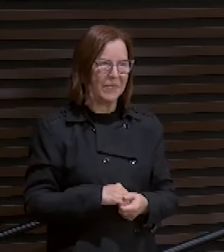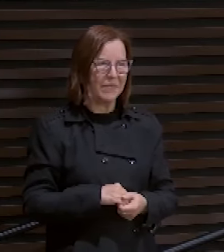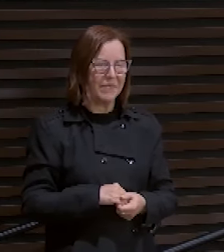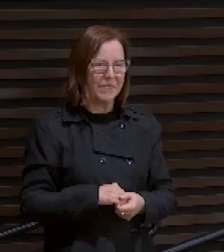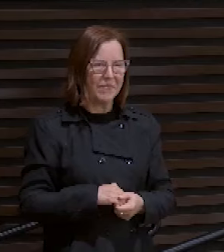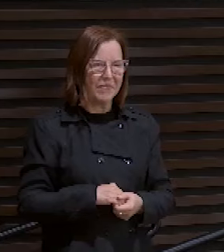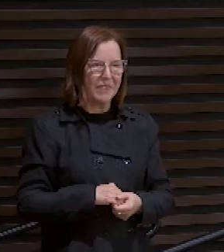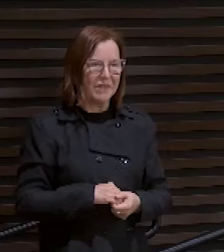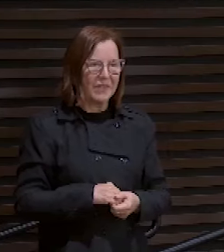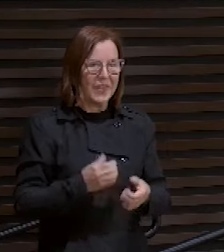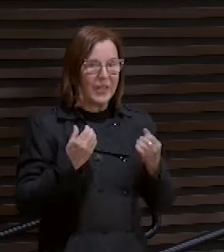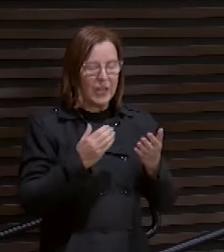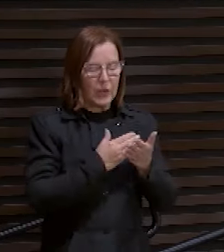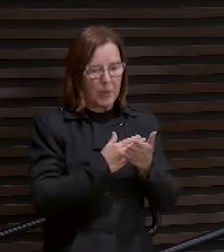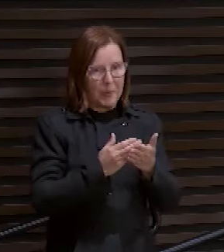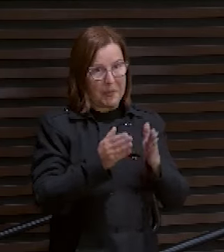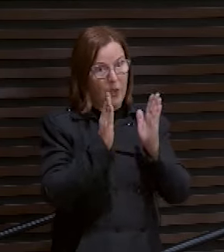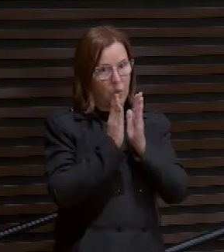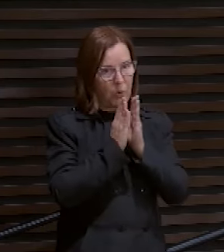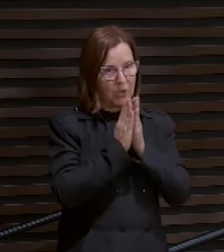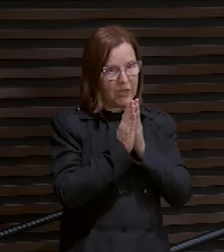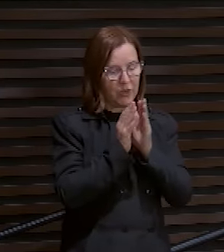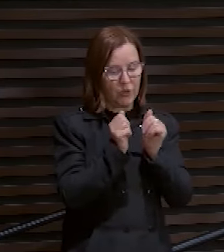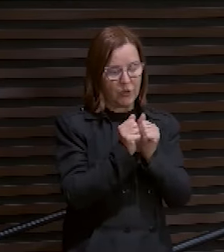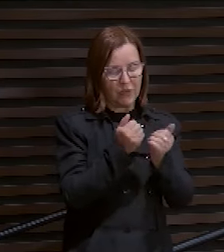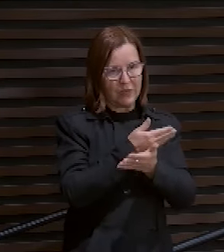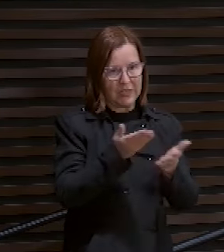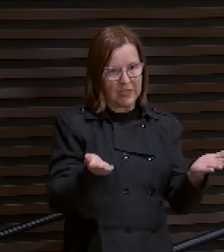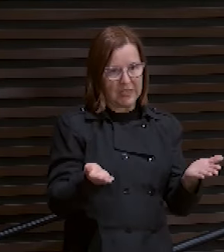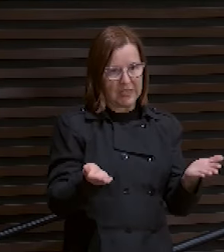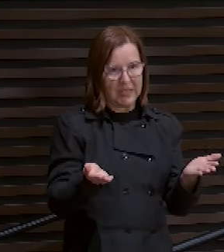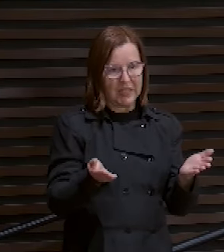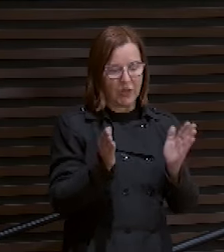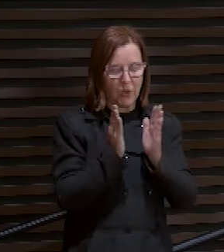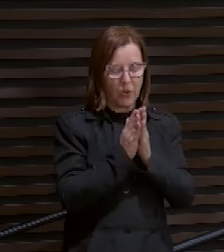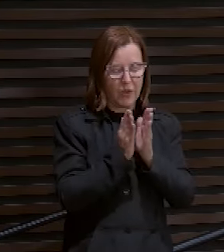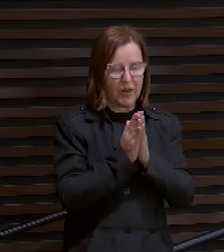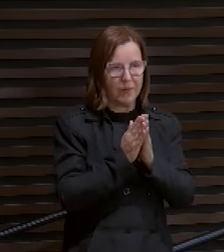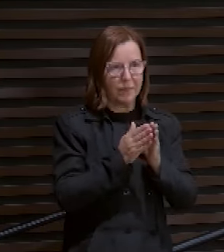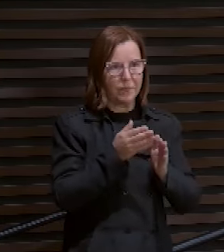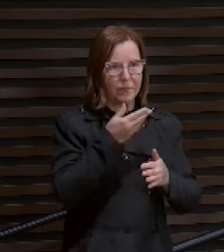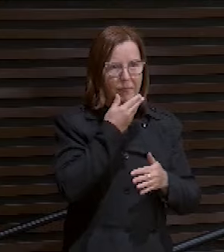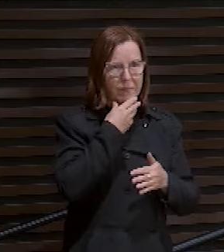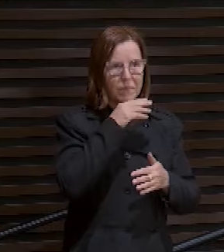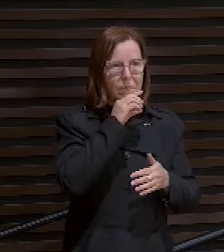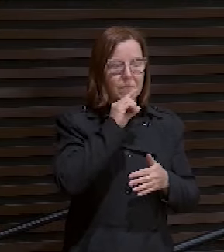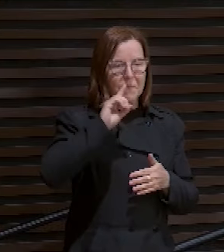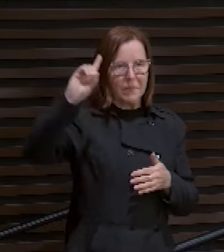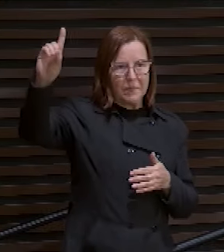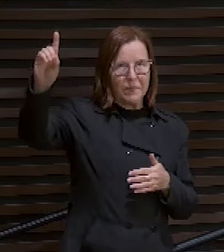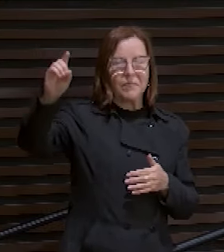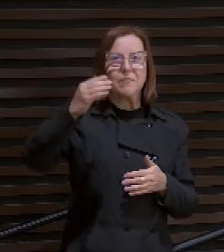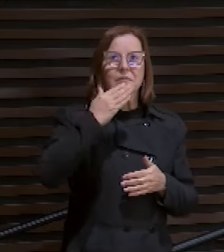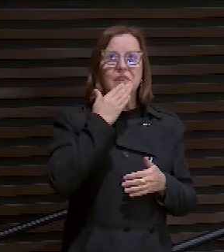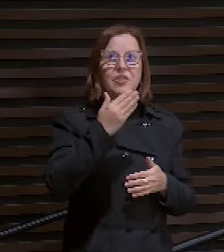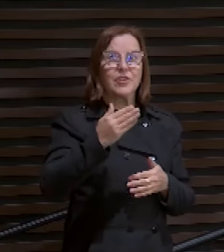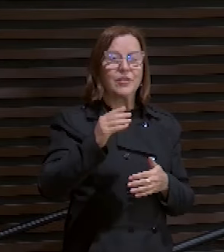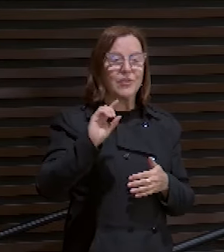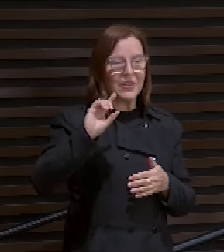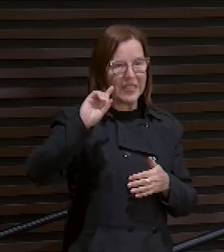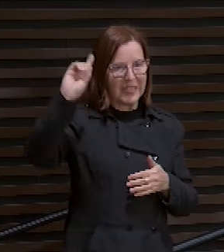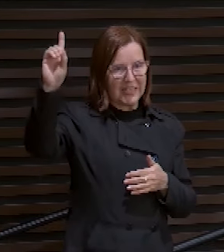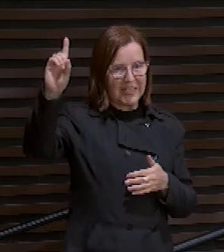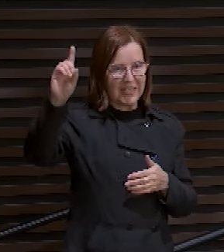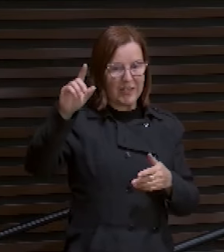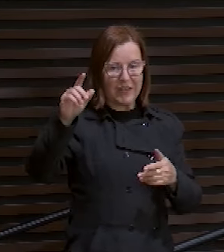E eu queria começar orando com vocês, curva sua cabeça, vamos orar ao Pai, pedindo que Ele venha falar